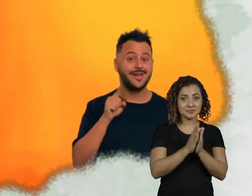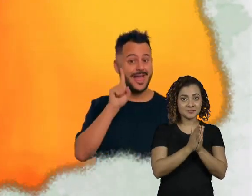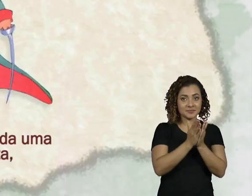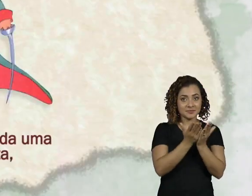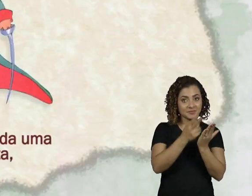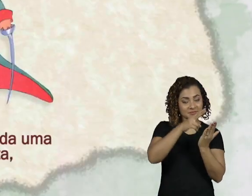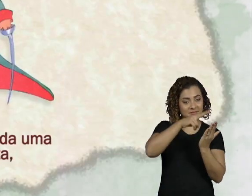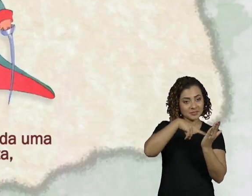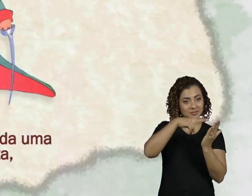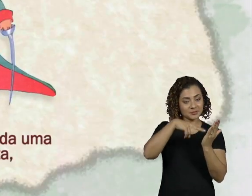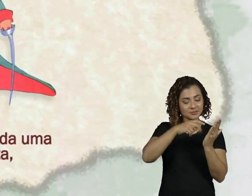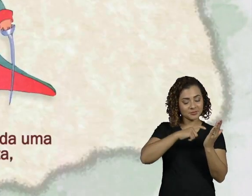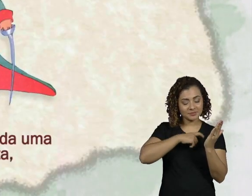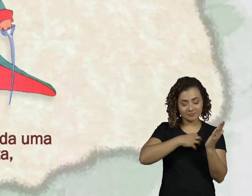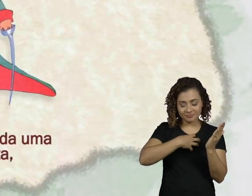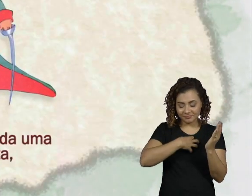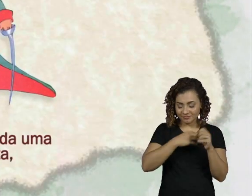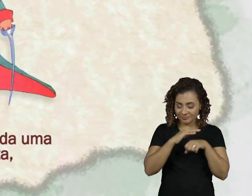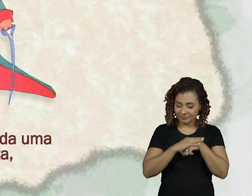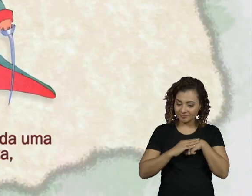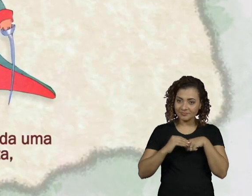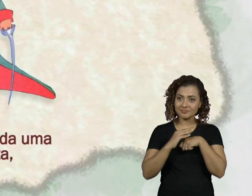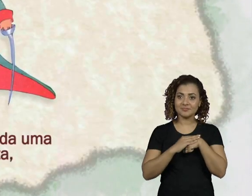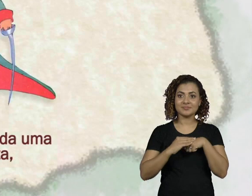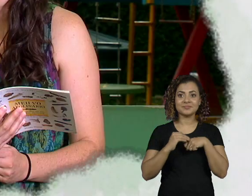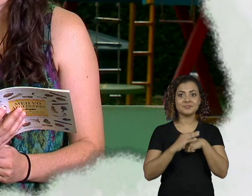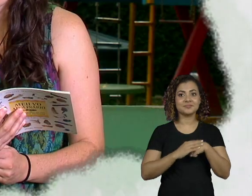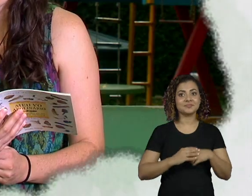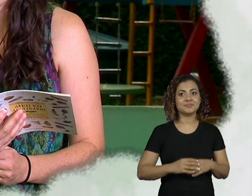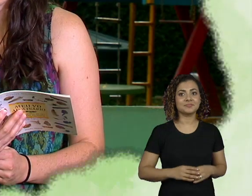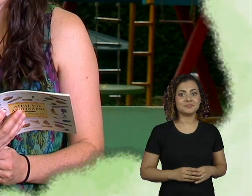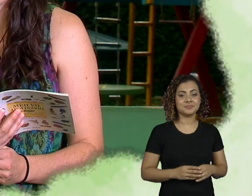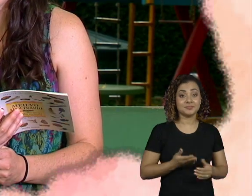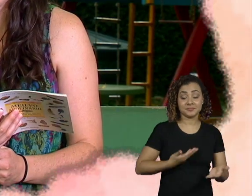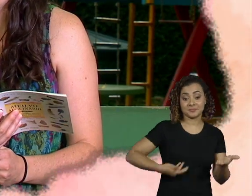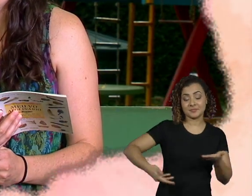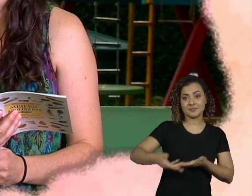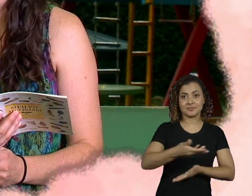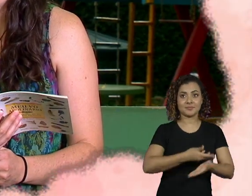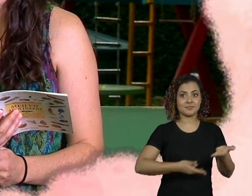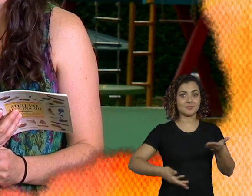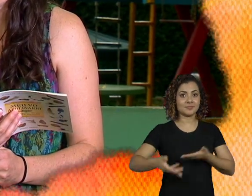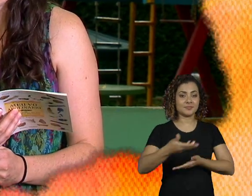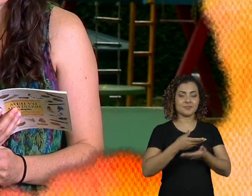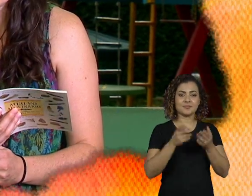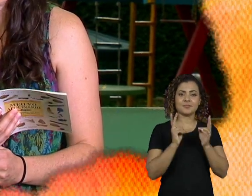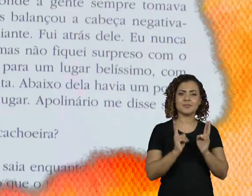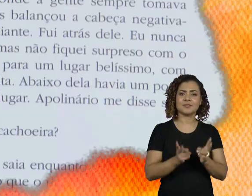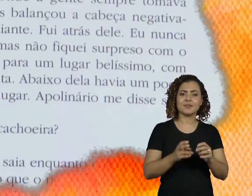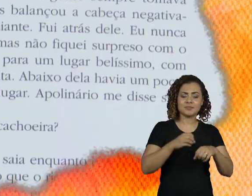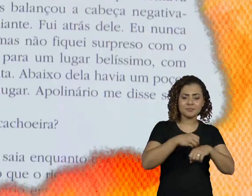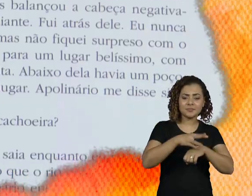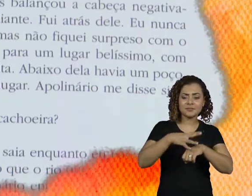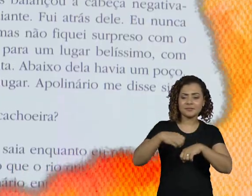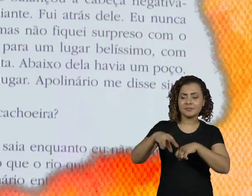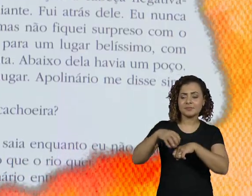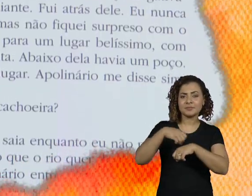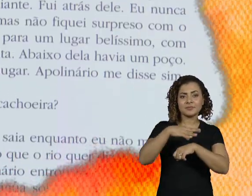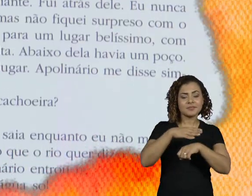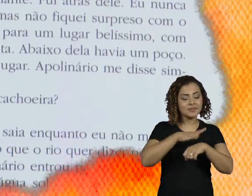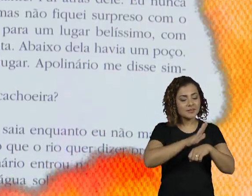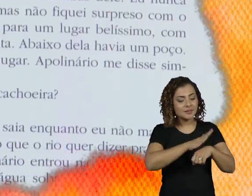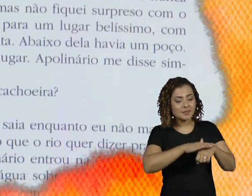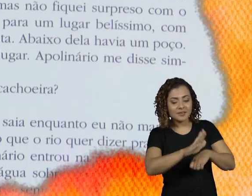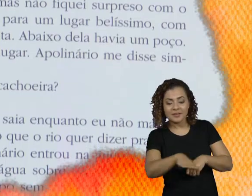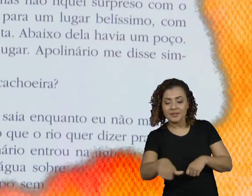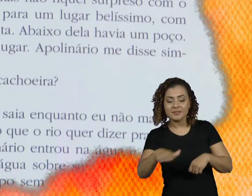uma reação de ternura. A mediação que se aproxima serenamente e conversa com a criança.